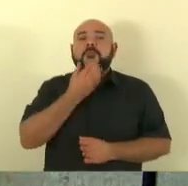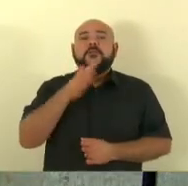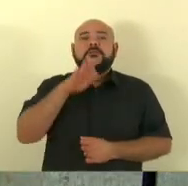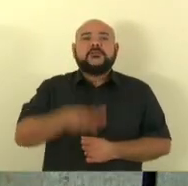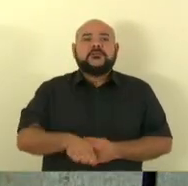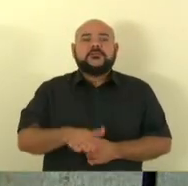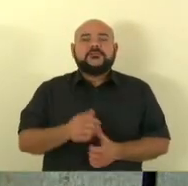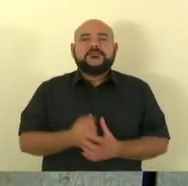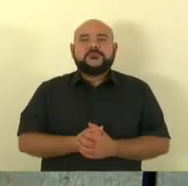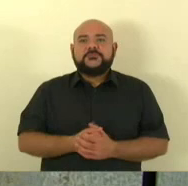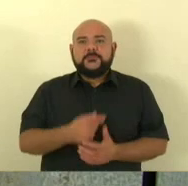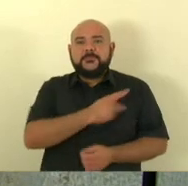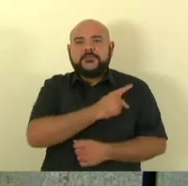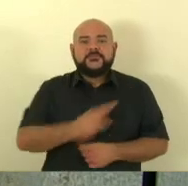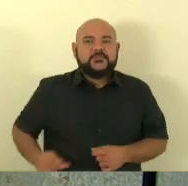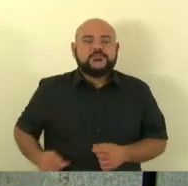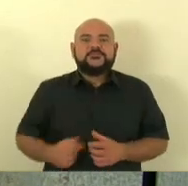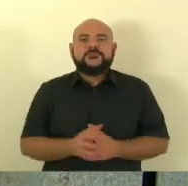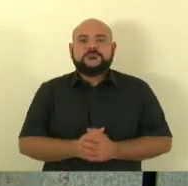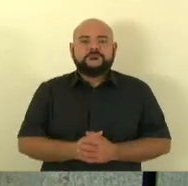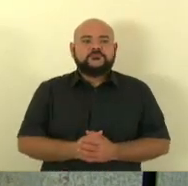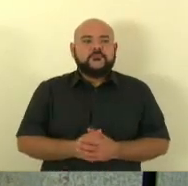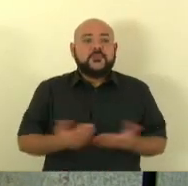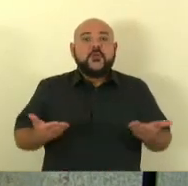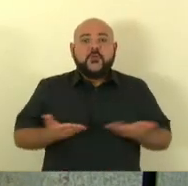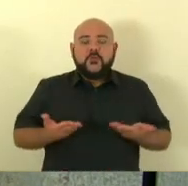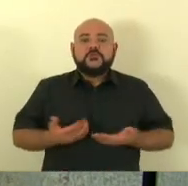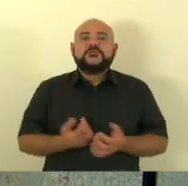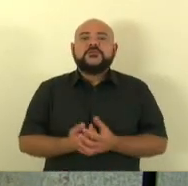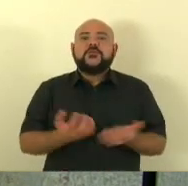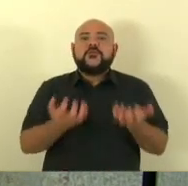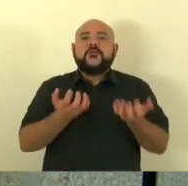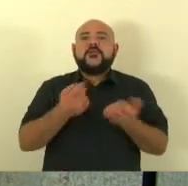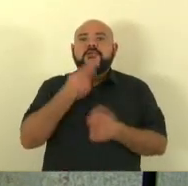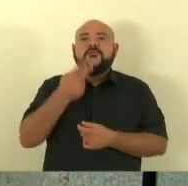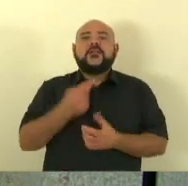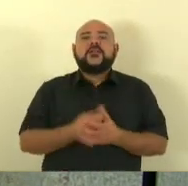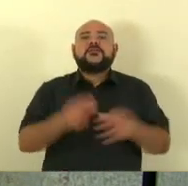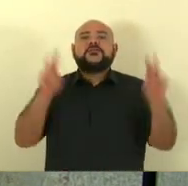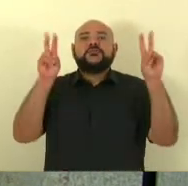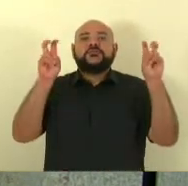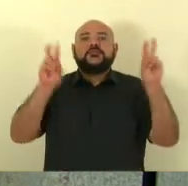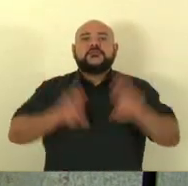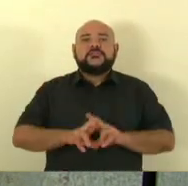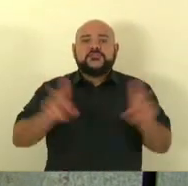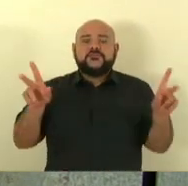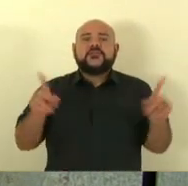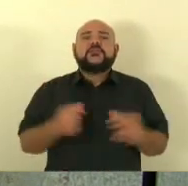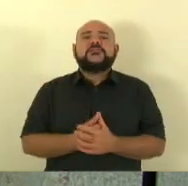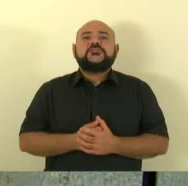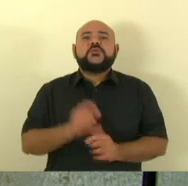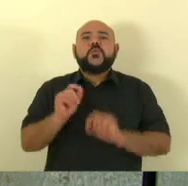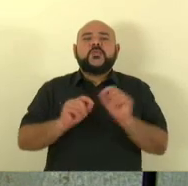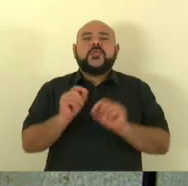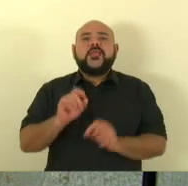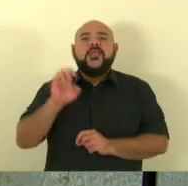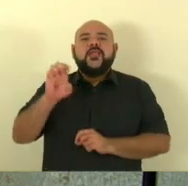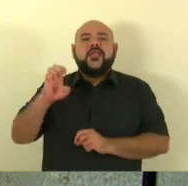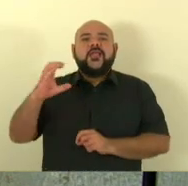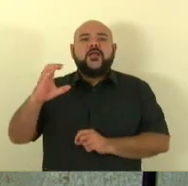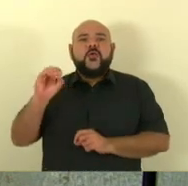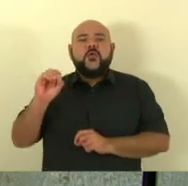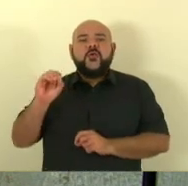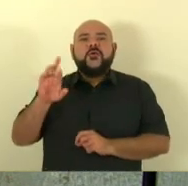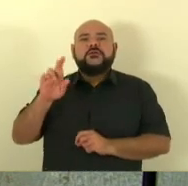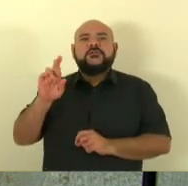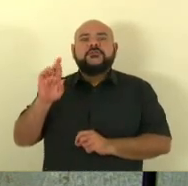e hoje eu quero falar de um tema um pouco diferente o ecoterrorismo que vem flagelando tanto